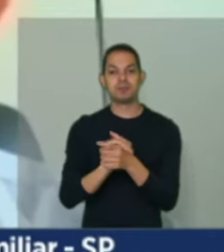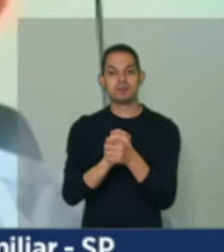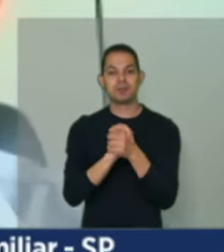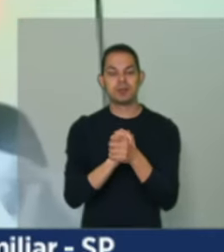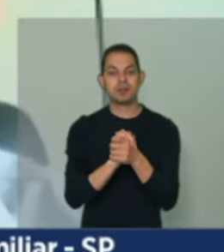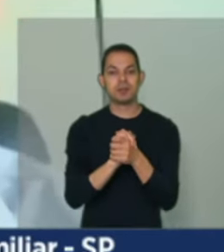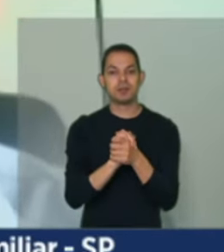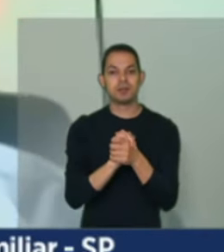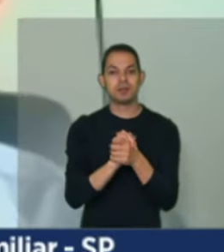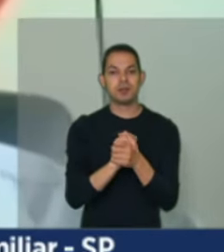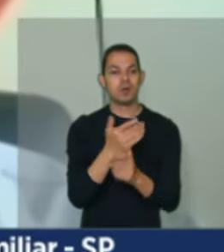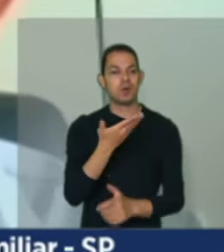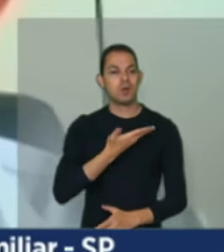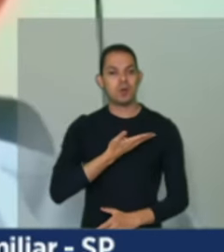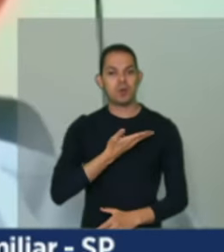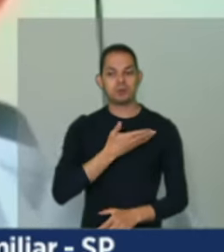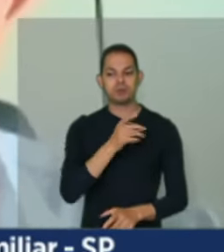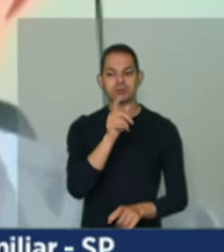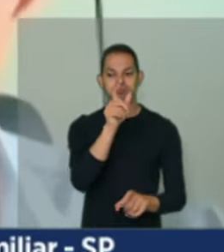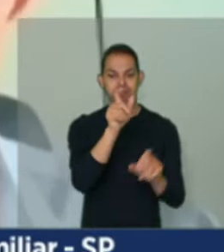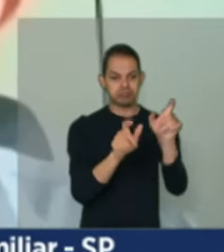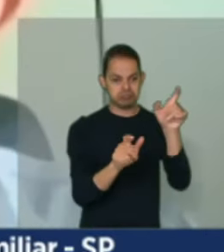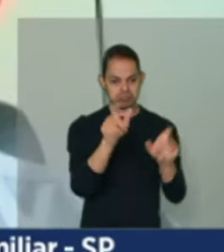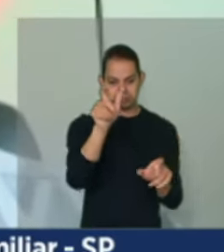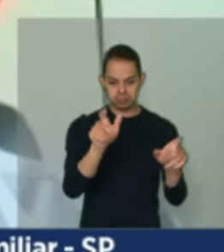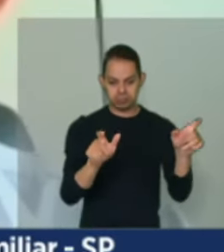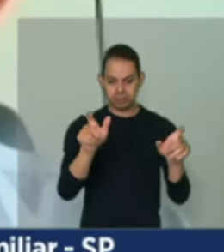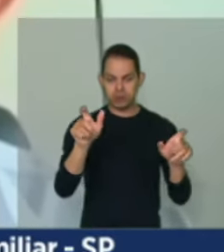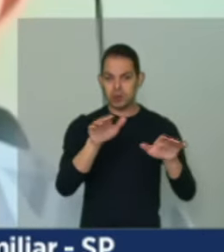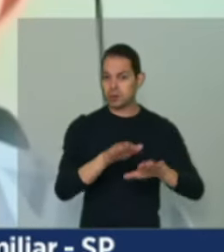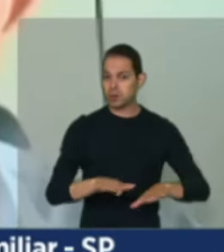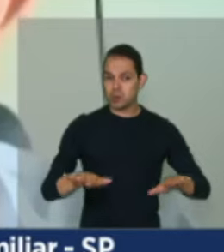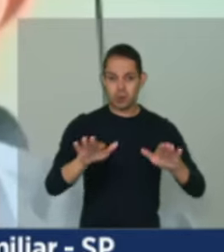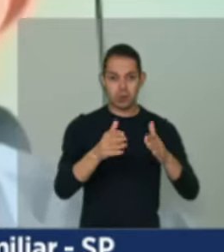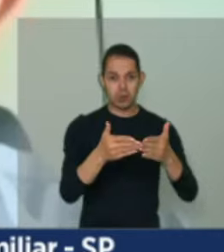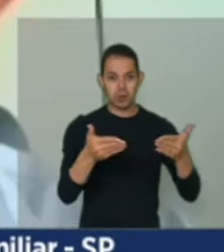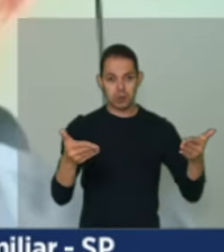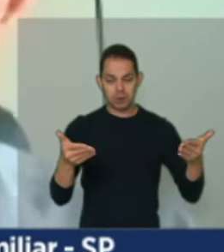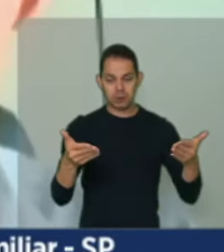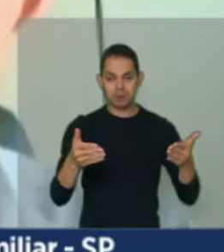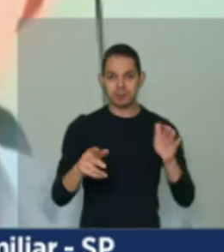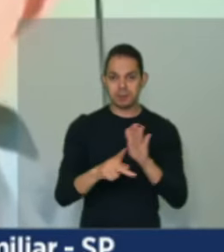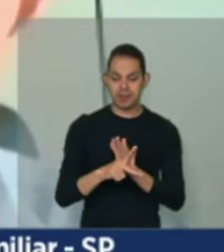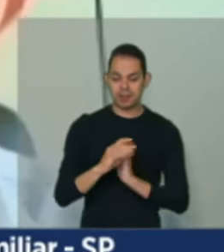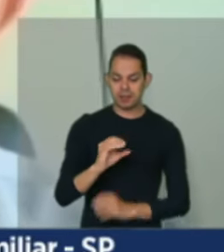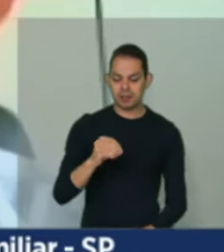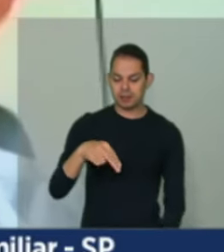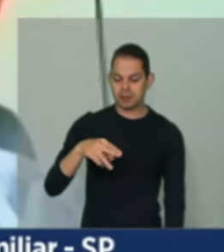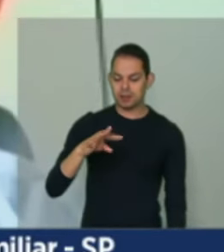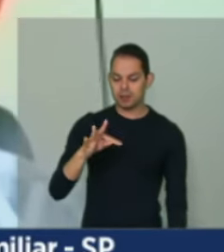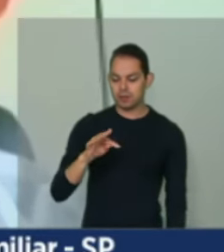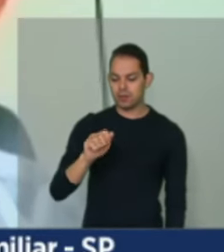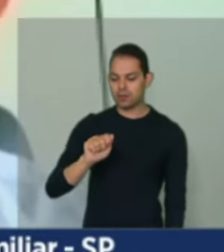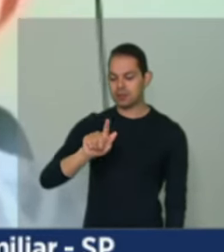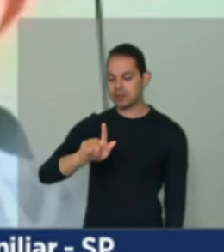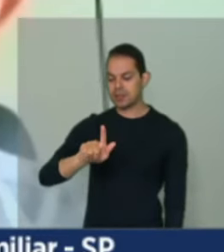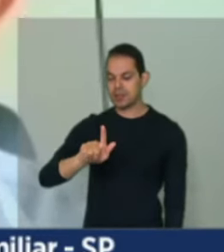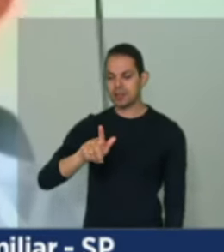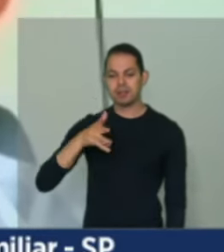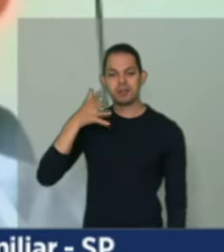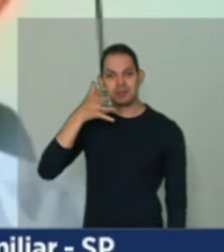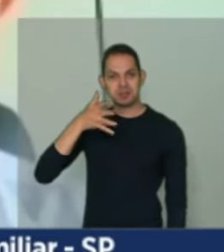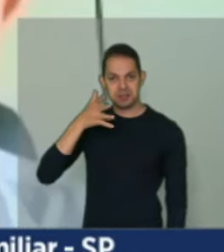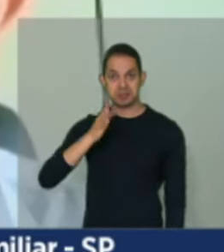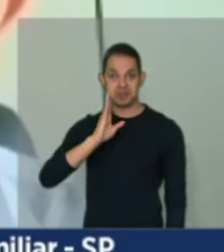companheiros e companheiras da CONTAG, que já fizeram o uso da